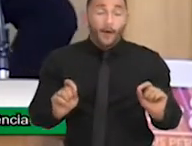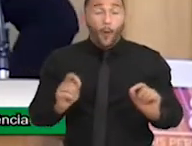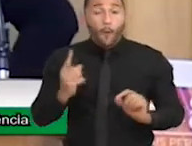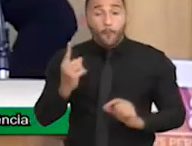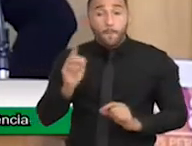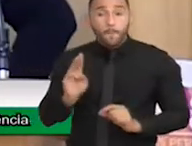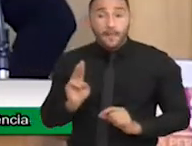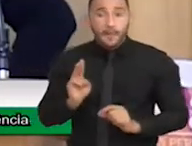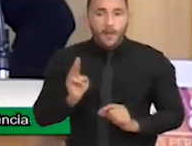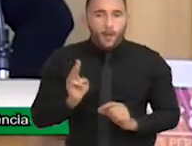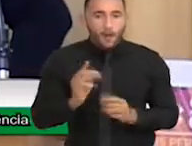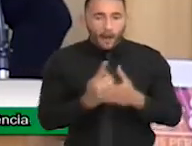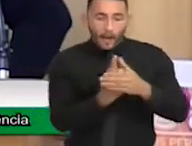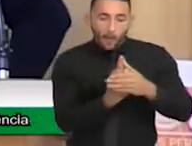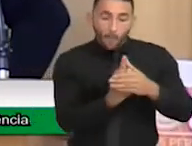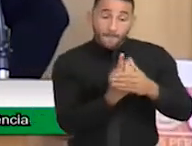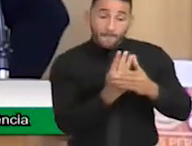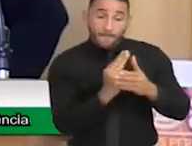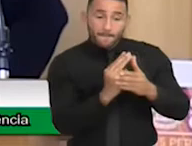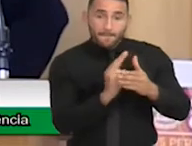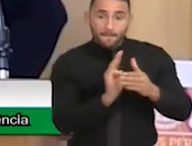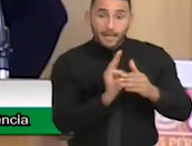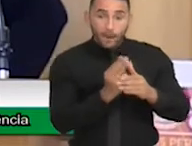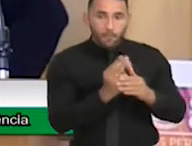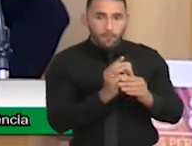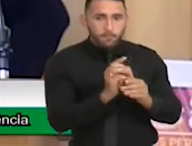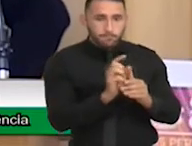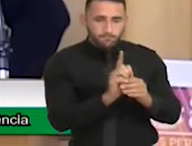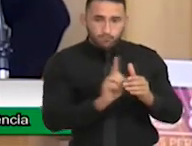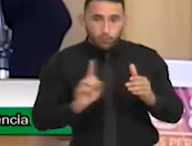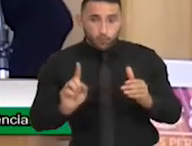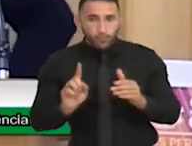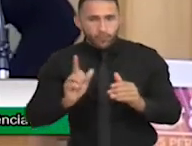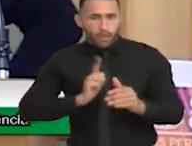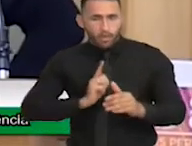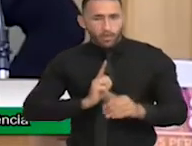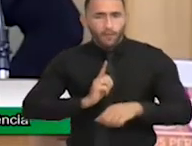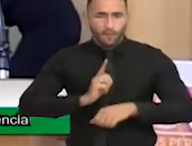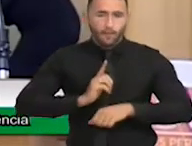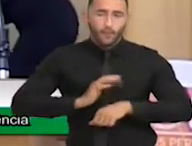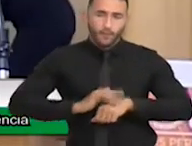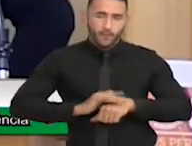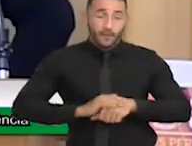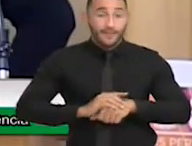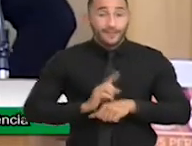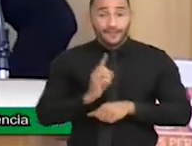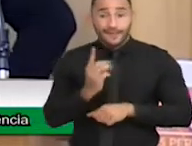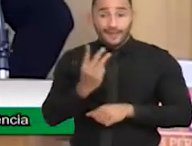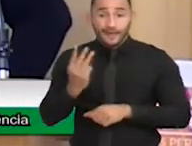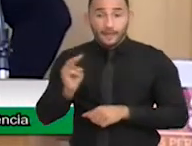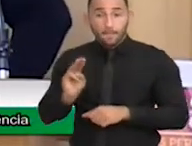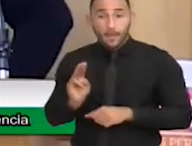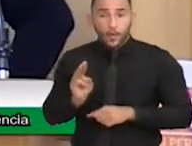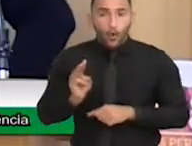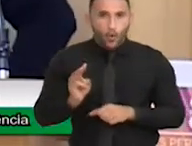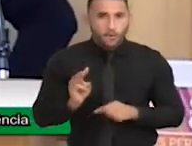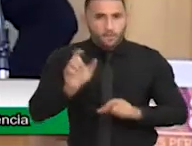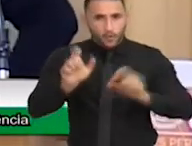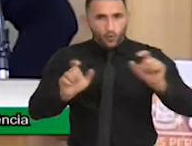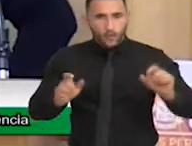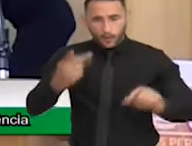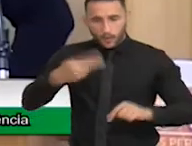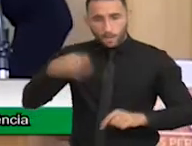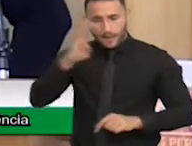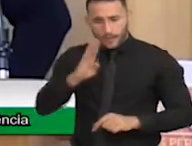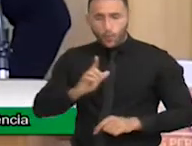mundo tem algum tipo de deficiência, e a gente nem sabia disso. 13 milhões de brasileiros possuem alguma síndrome rara.